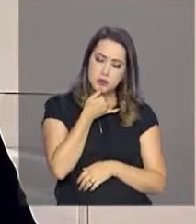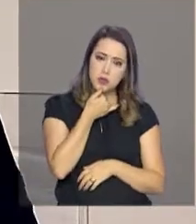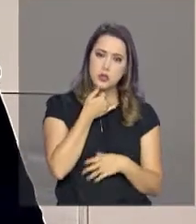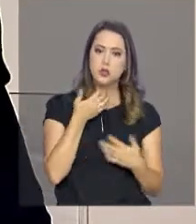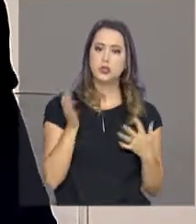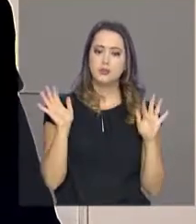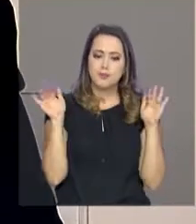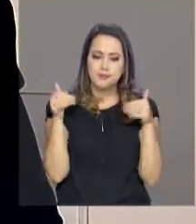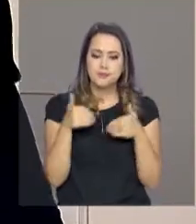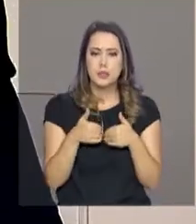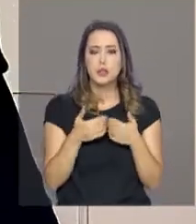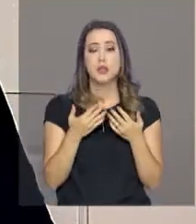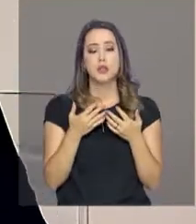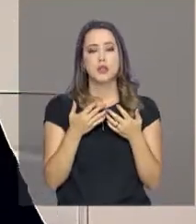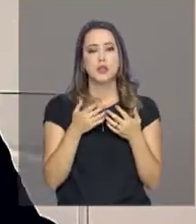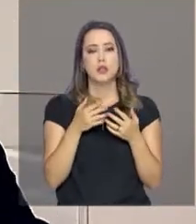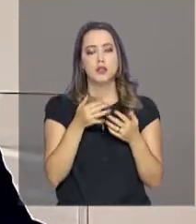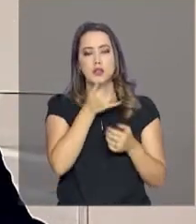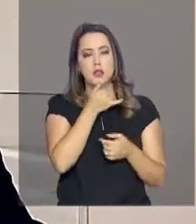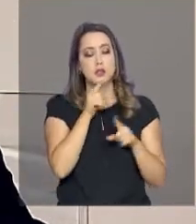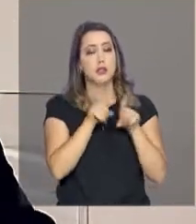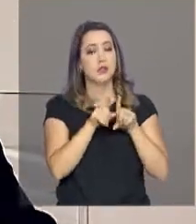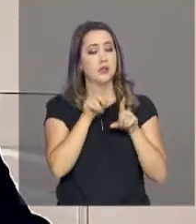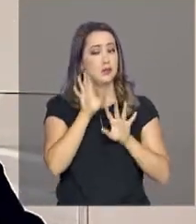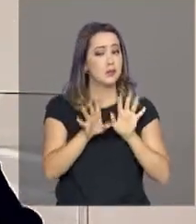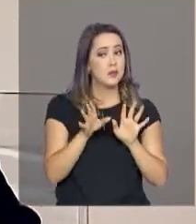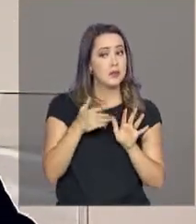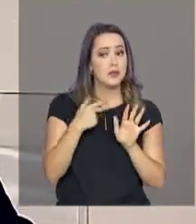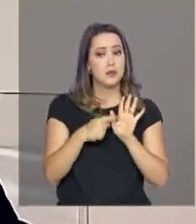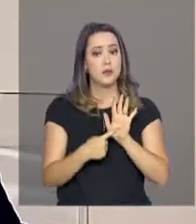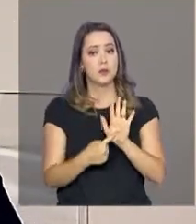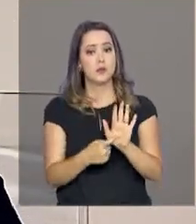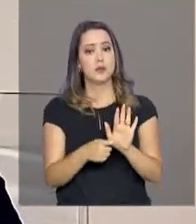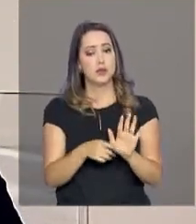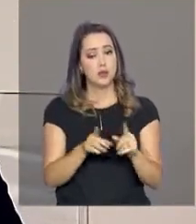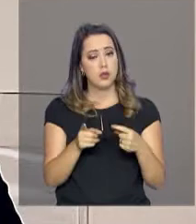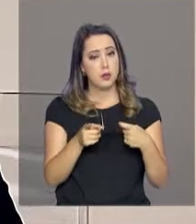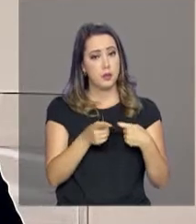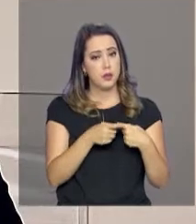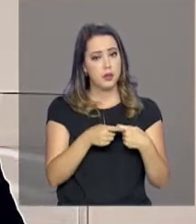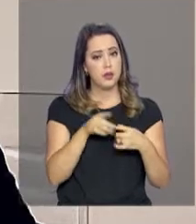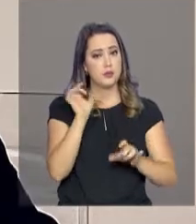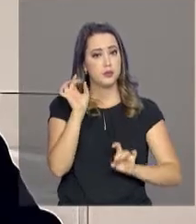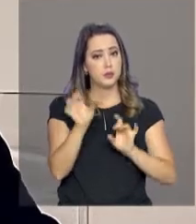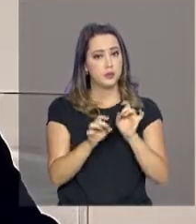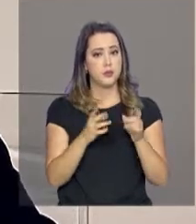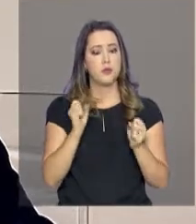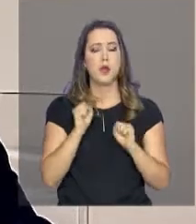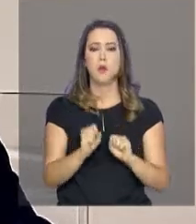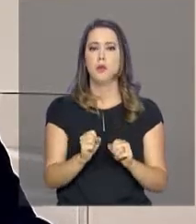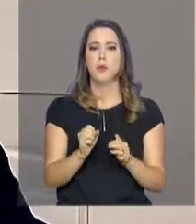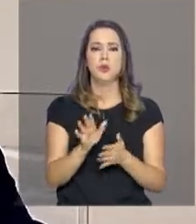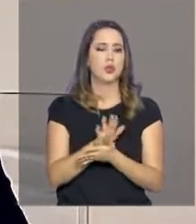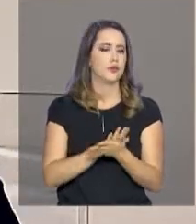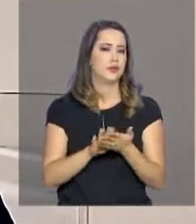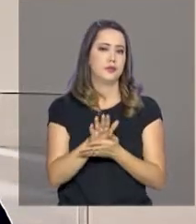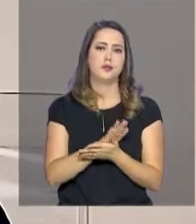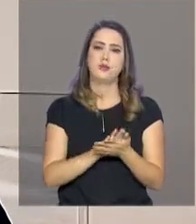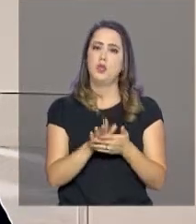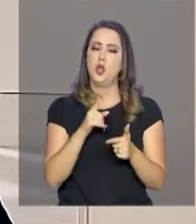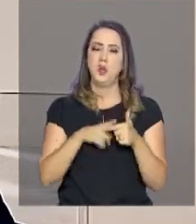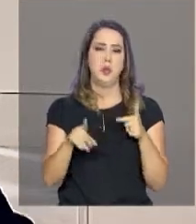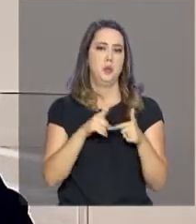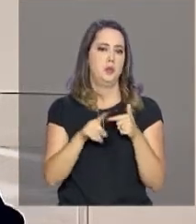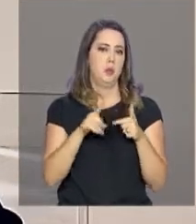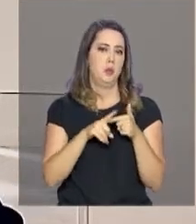Essas situações, elas precisam ser levadas para avaliação médica especializada. Pode não ter nada a ver com doença de